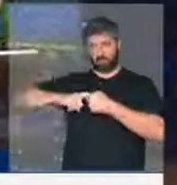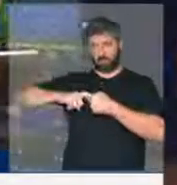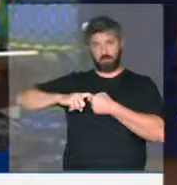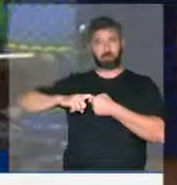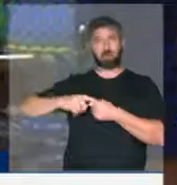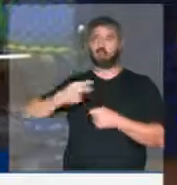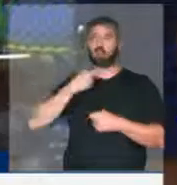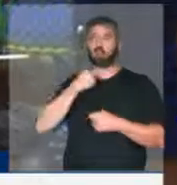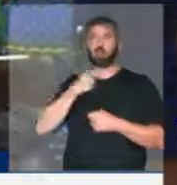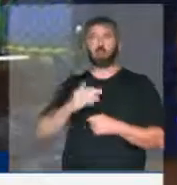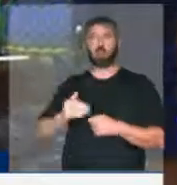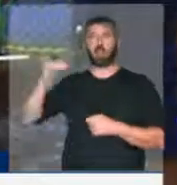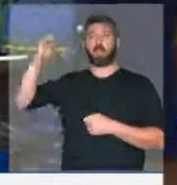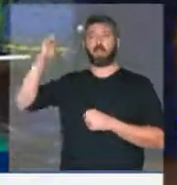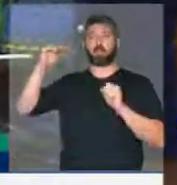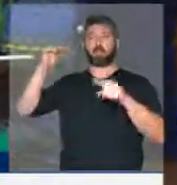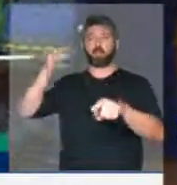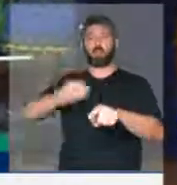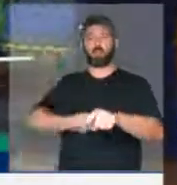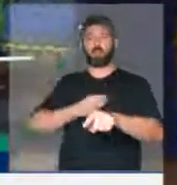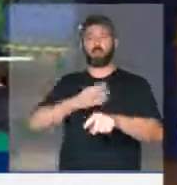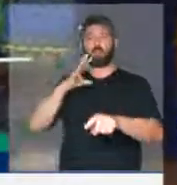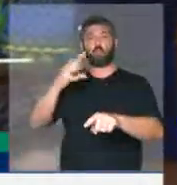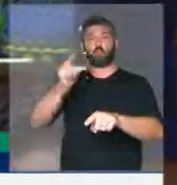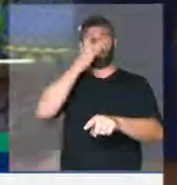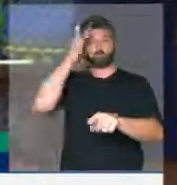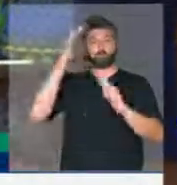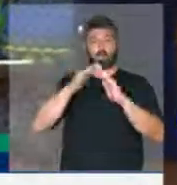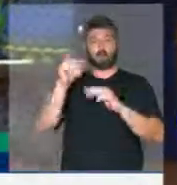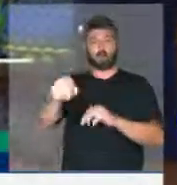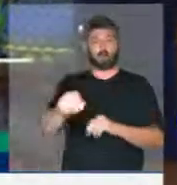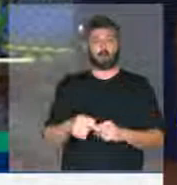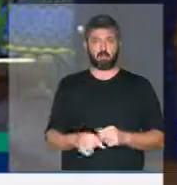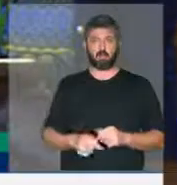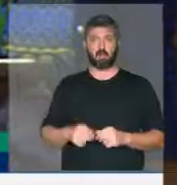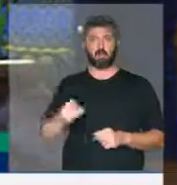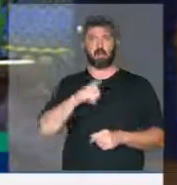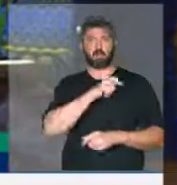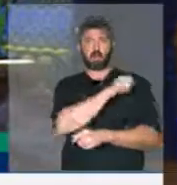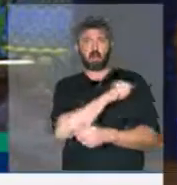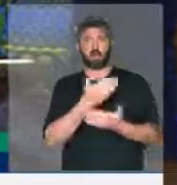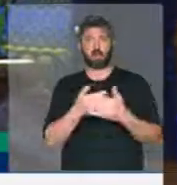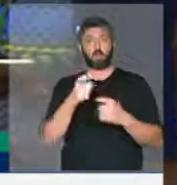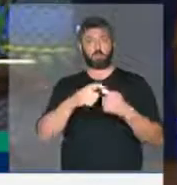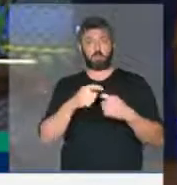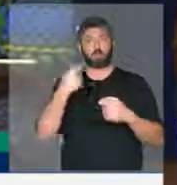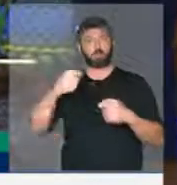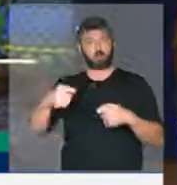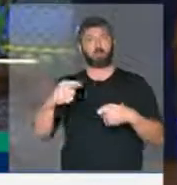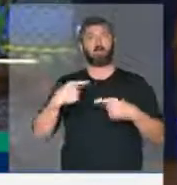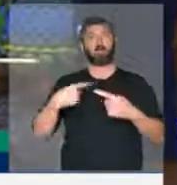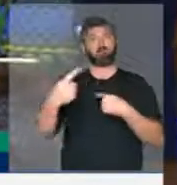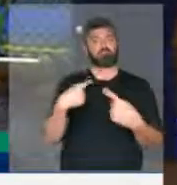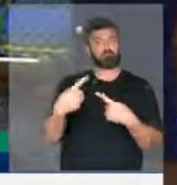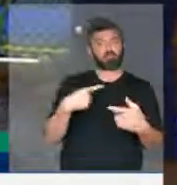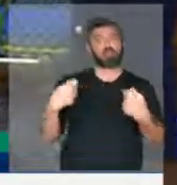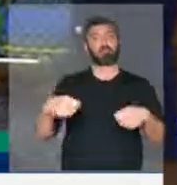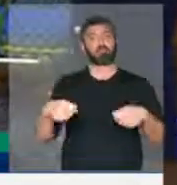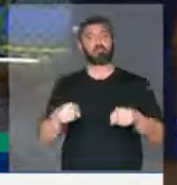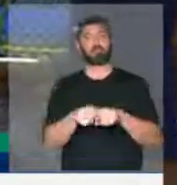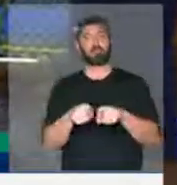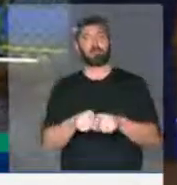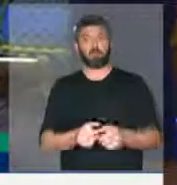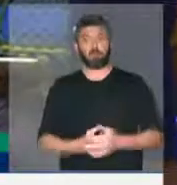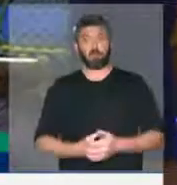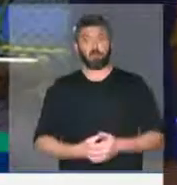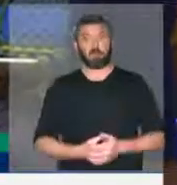o interesse de uma empresa não pode estar acima da vida de todos aqueles moradores. Ali tem estudantes, tem médios que precisam durante a semana o